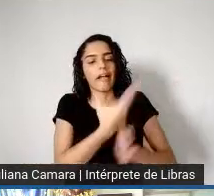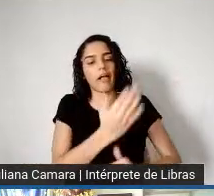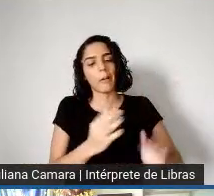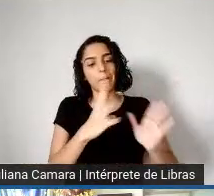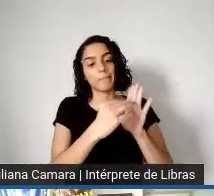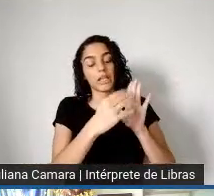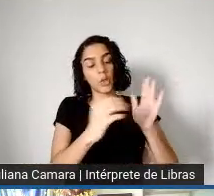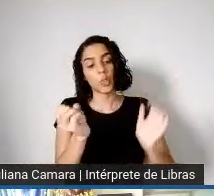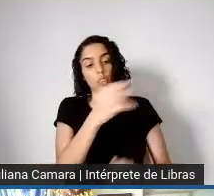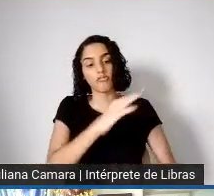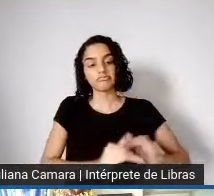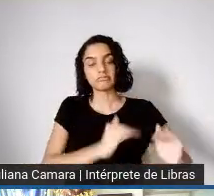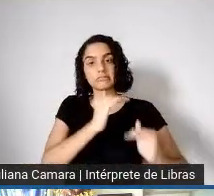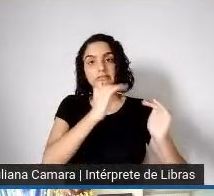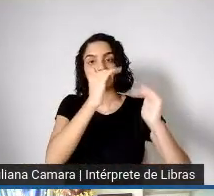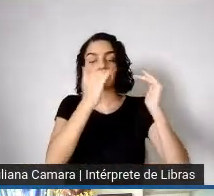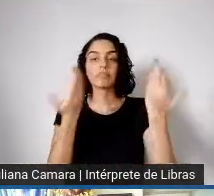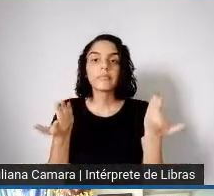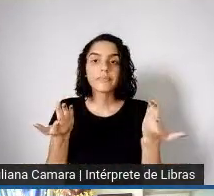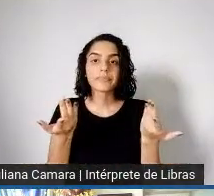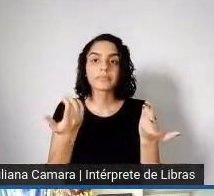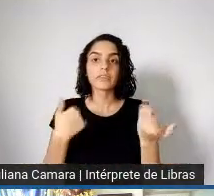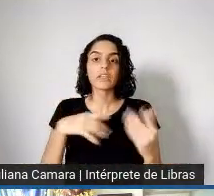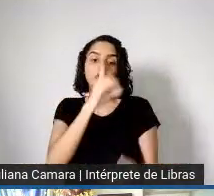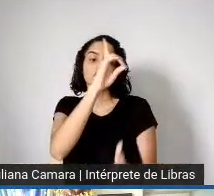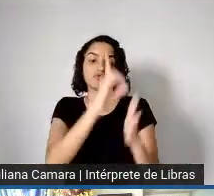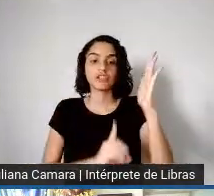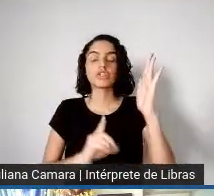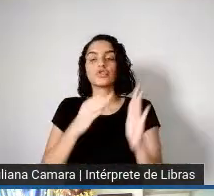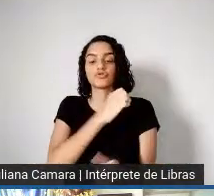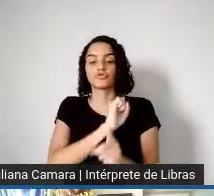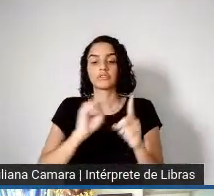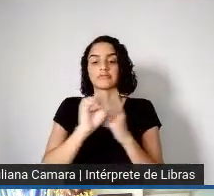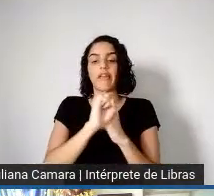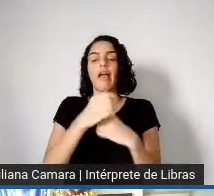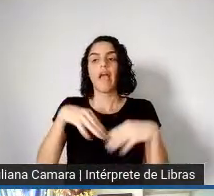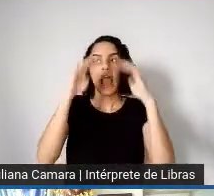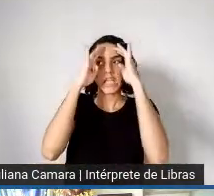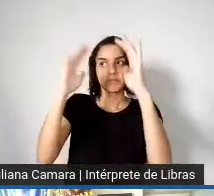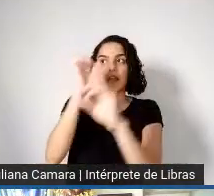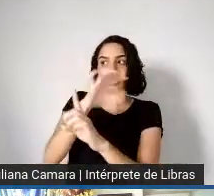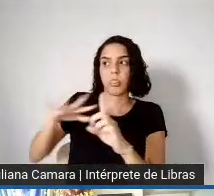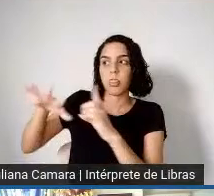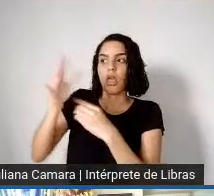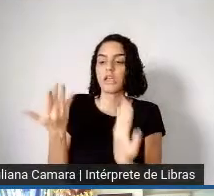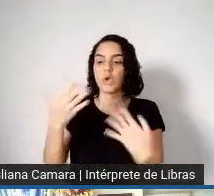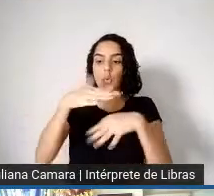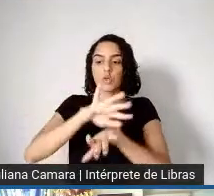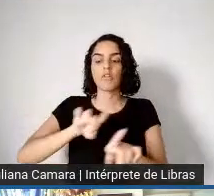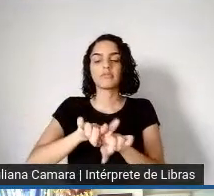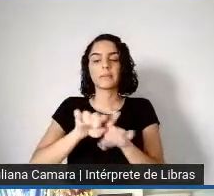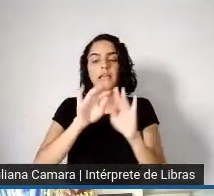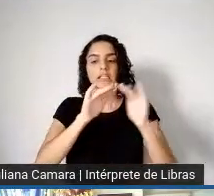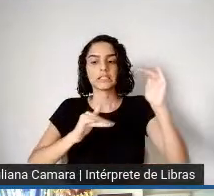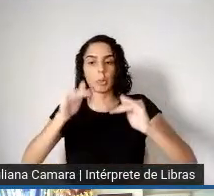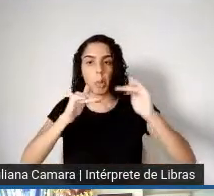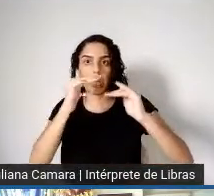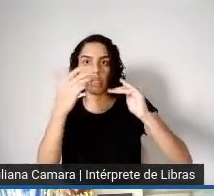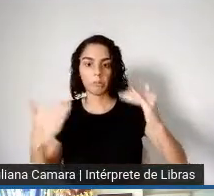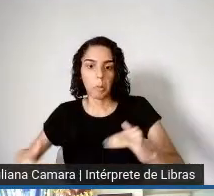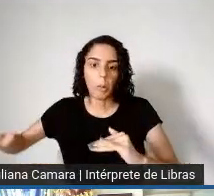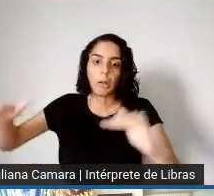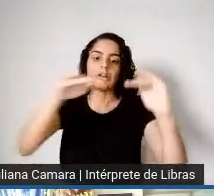per capita, direito social, respeito ao meio ambiente, inclusão e redução da desigualdade, passa por um